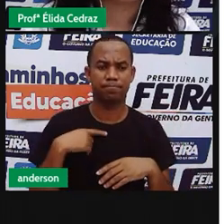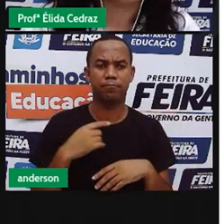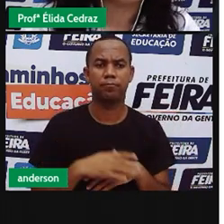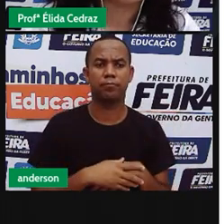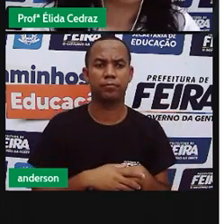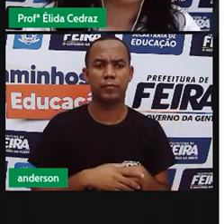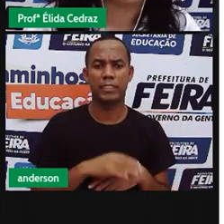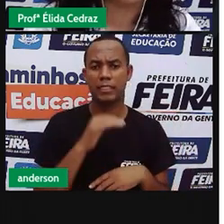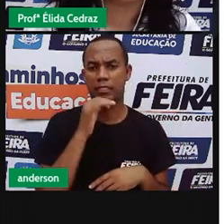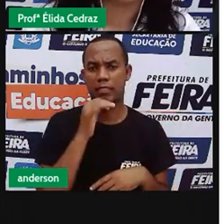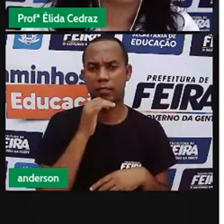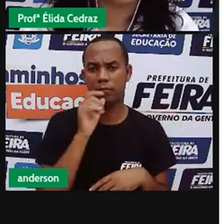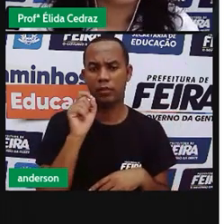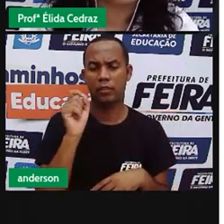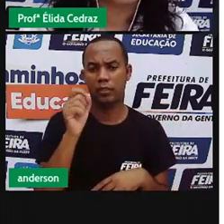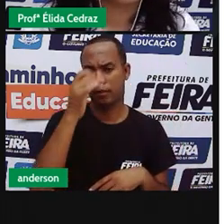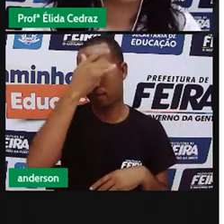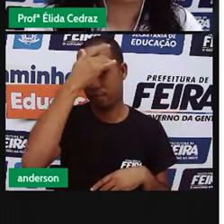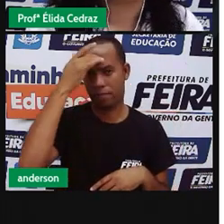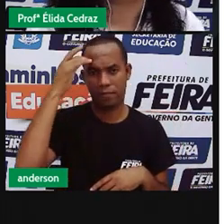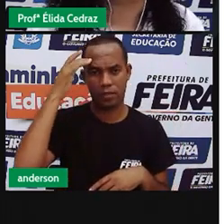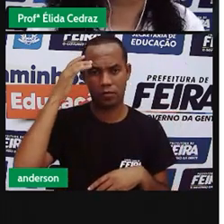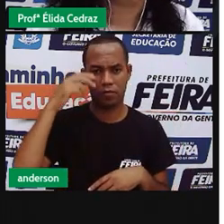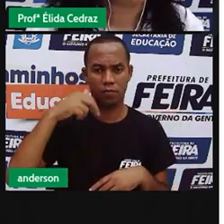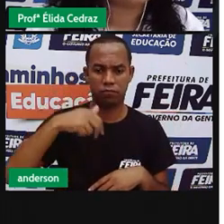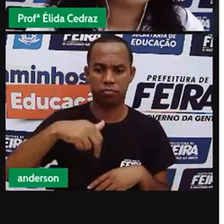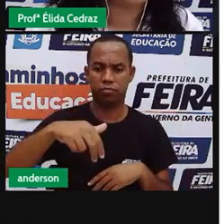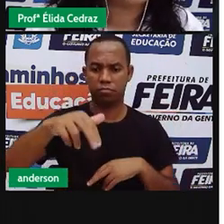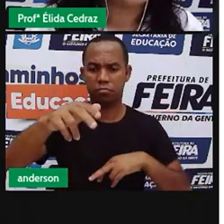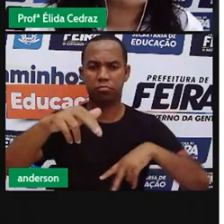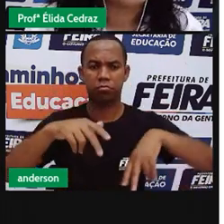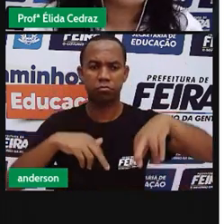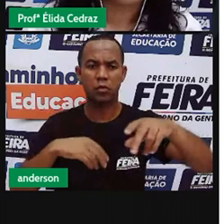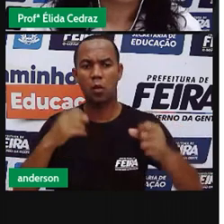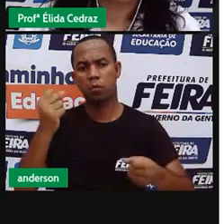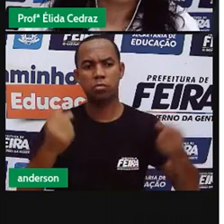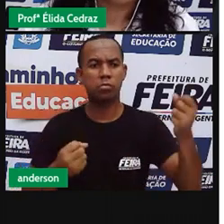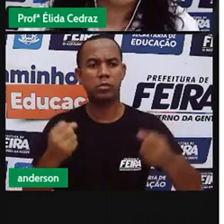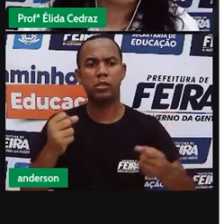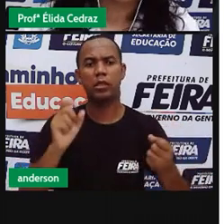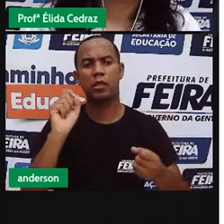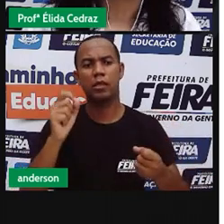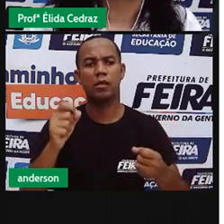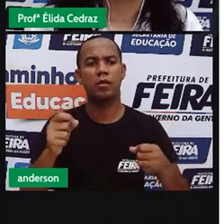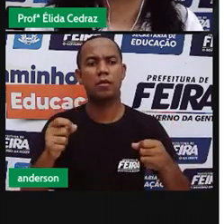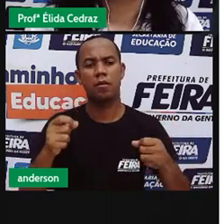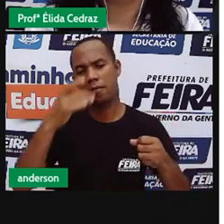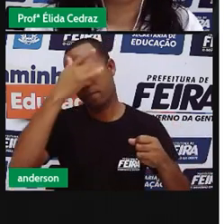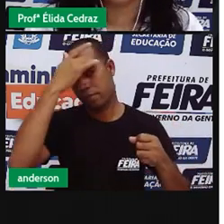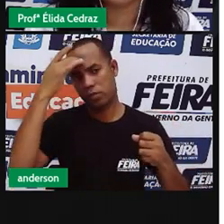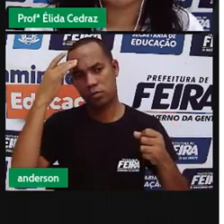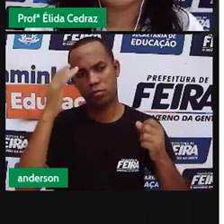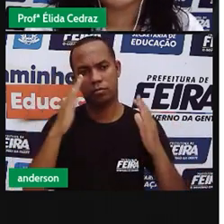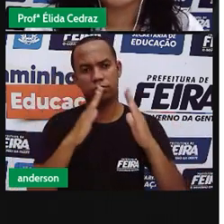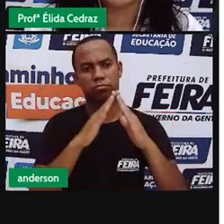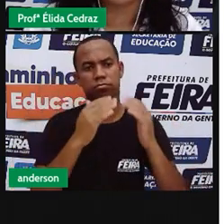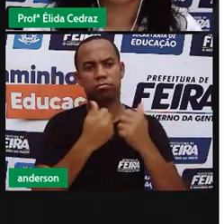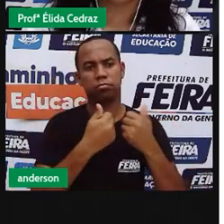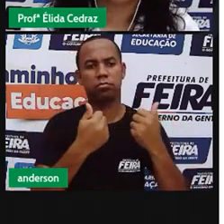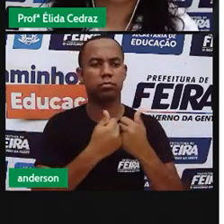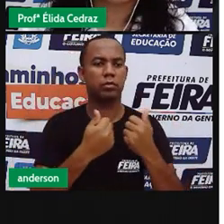Geralmente, quem passa de carro nessas ruas são os próprios moradores ou o carro muda de